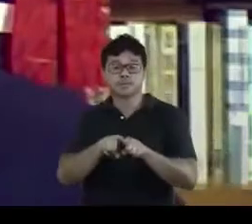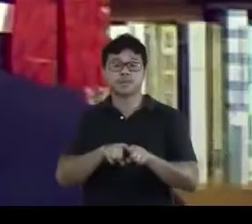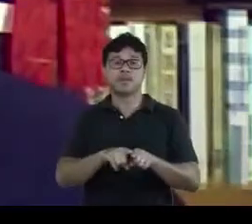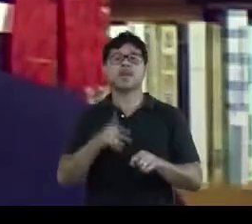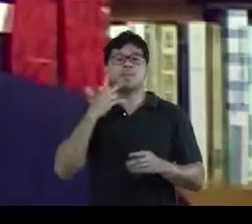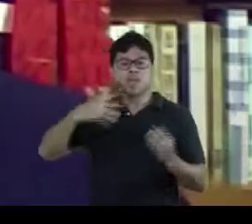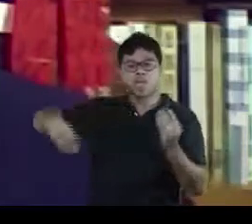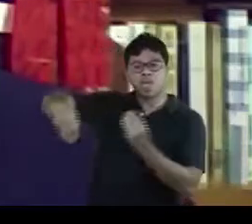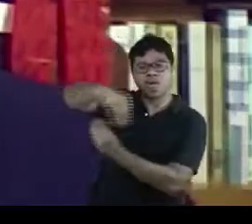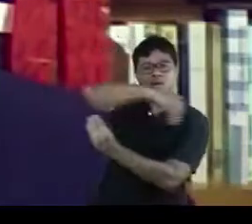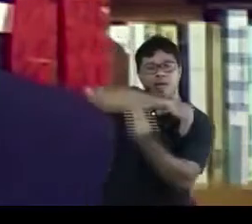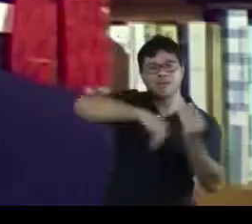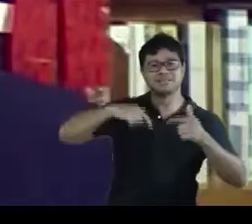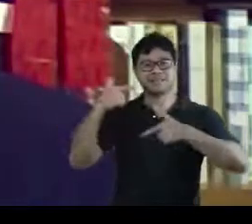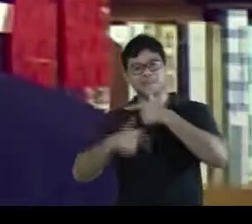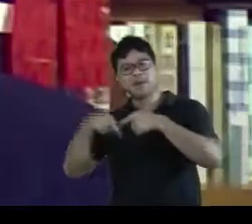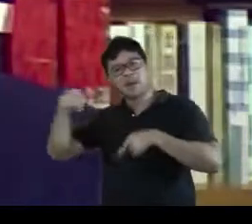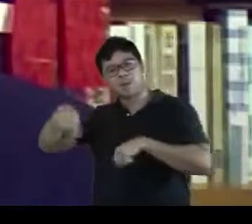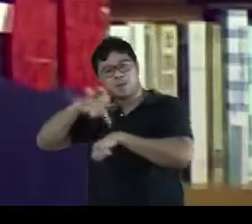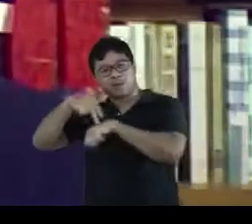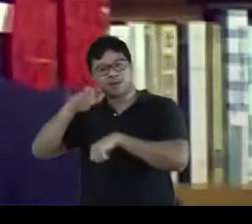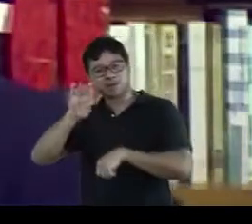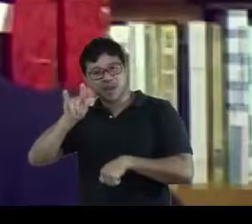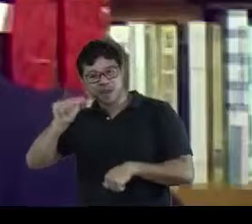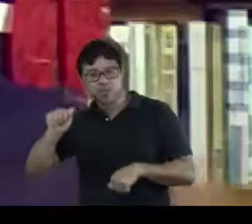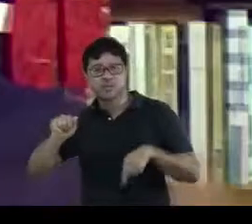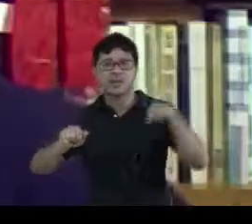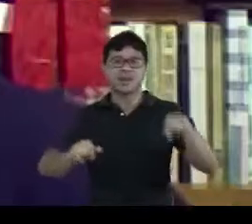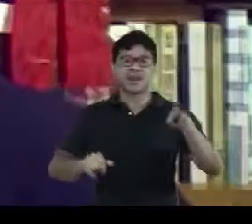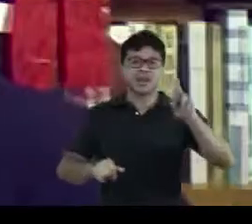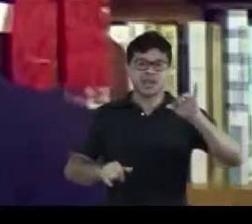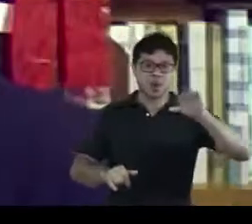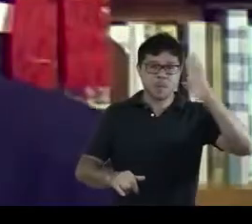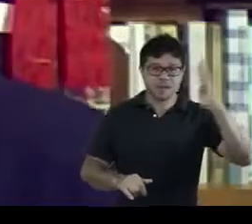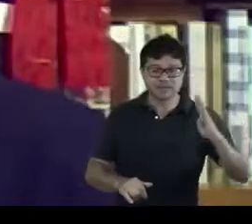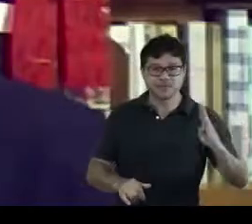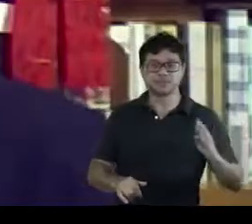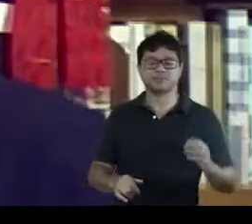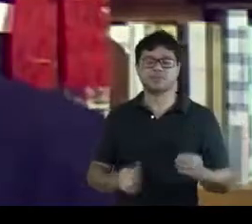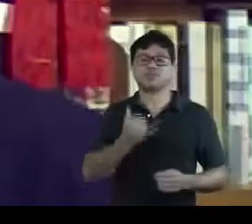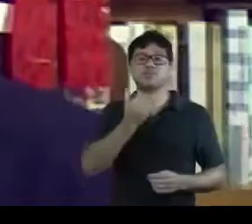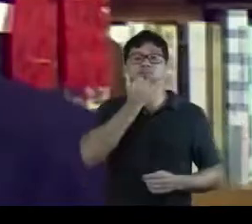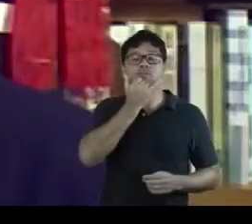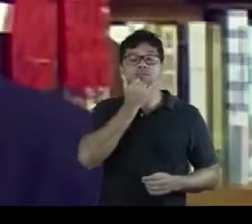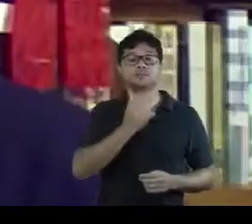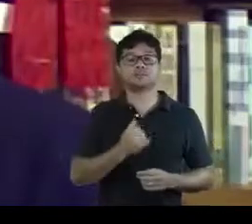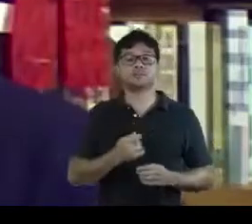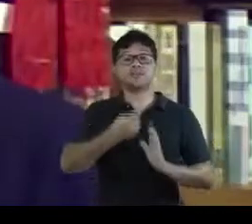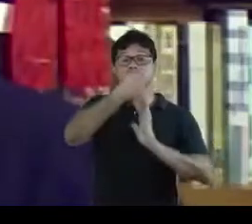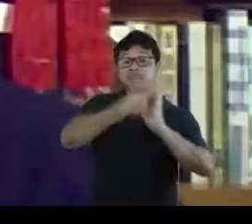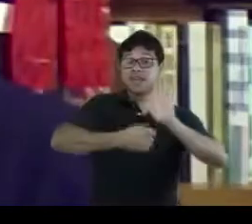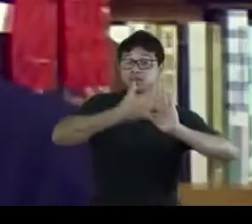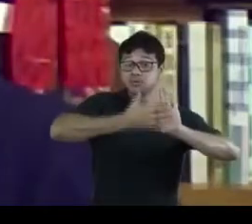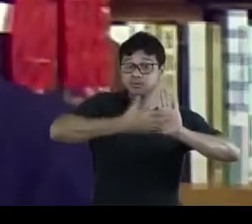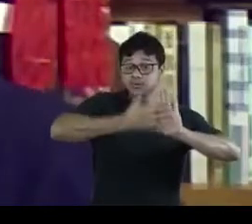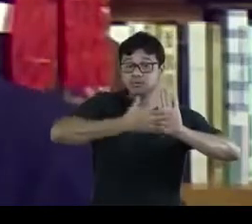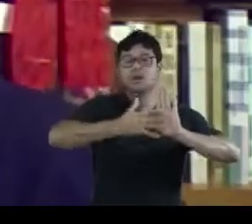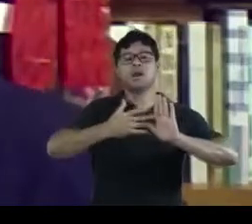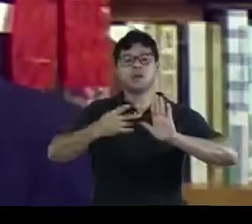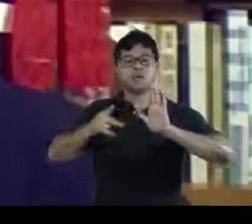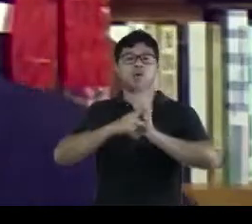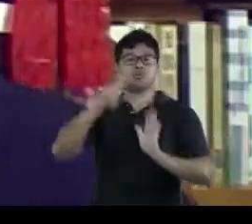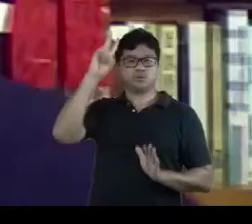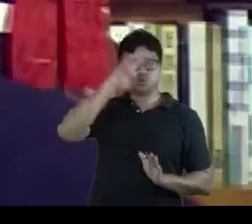além da mescla de textos de natureza